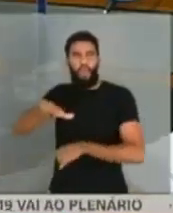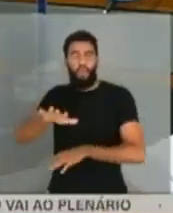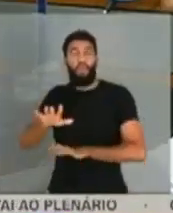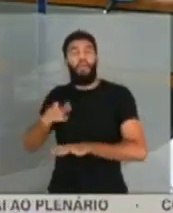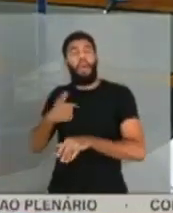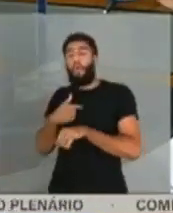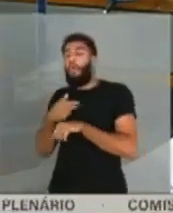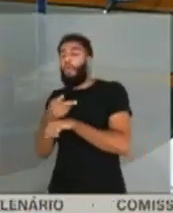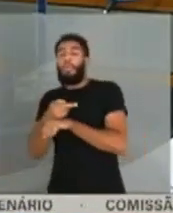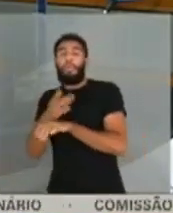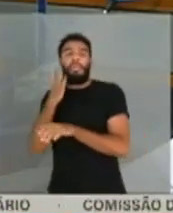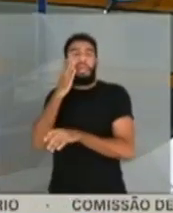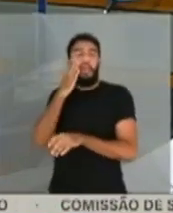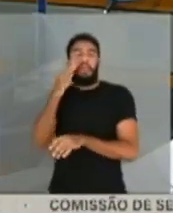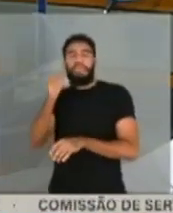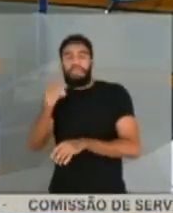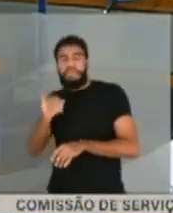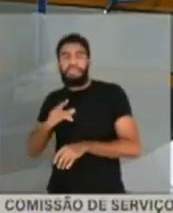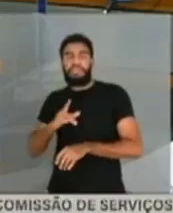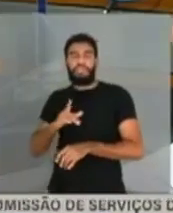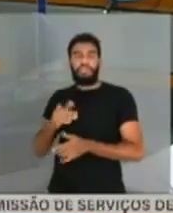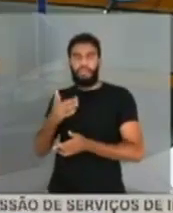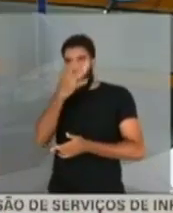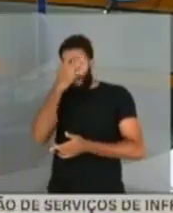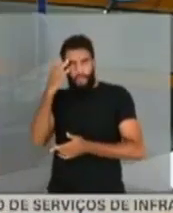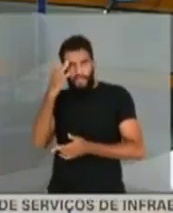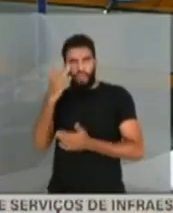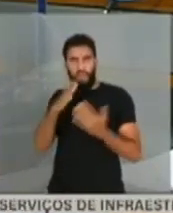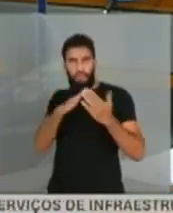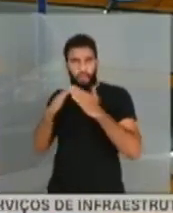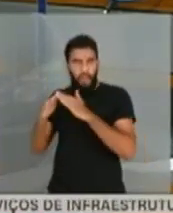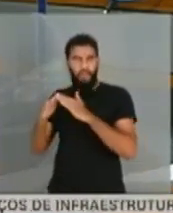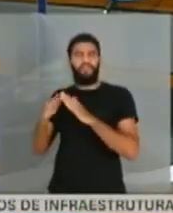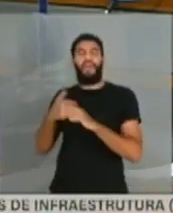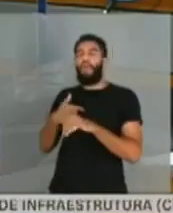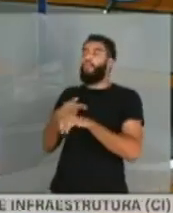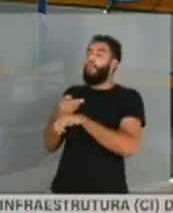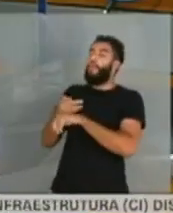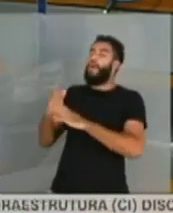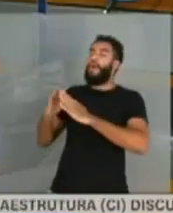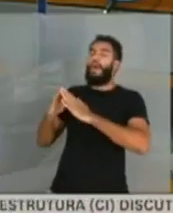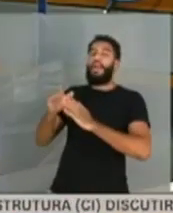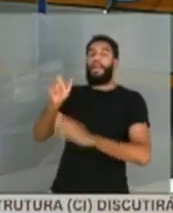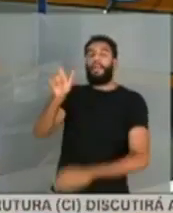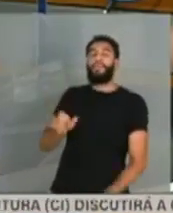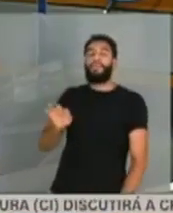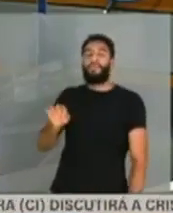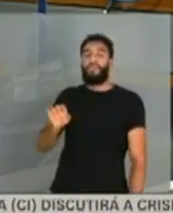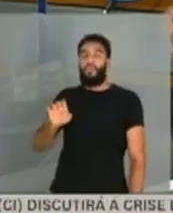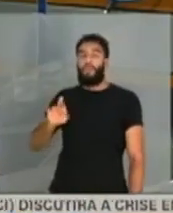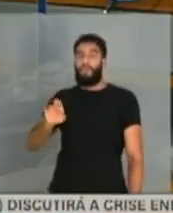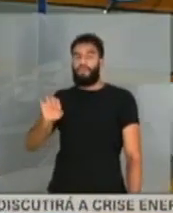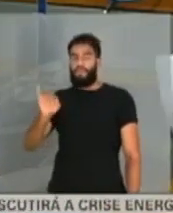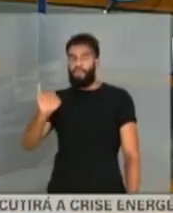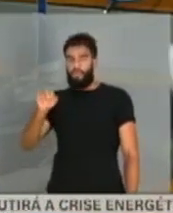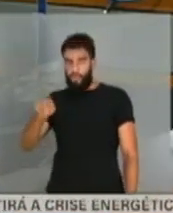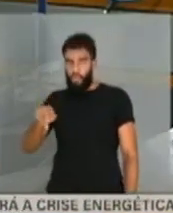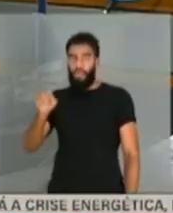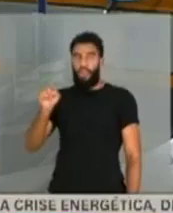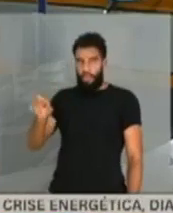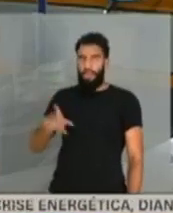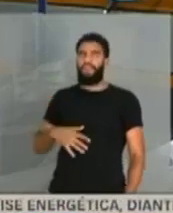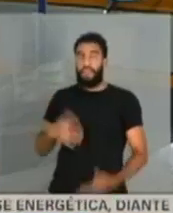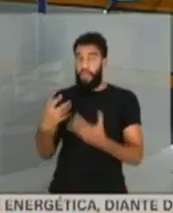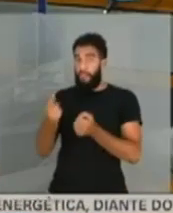atrás, queria saber se eu tinha um vizinho ilustre assim. Aí eu fui atrás da casa, senadora senhora, do doutor Marcos Tolentino, lá em Macapá. Vamos lá à casa do doutor Marcos